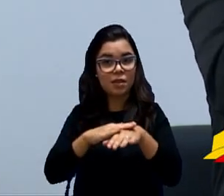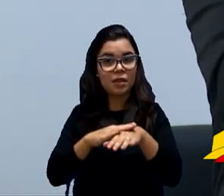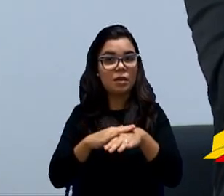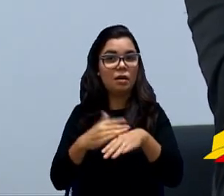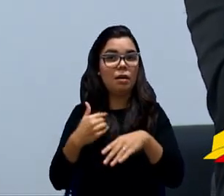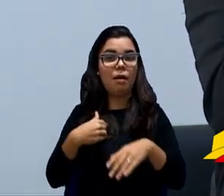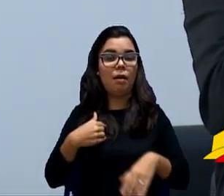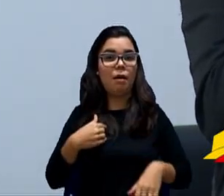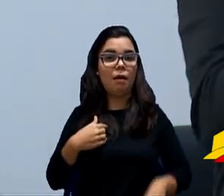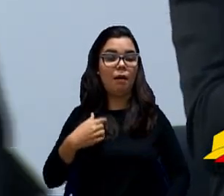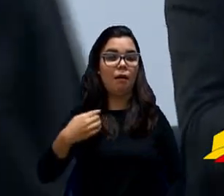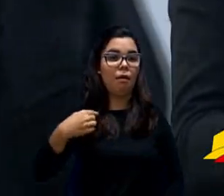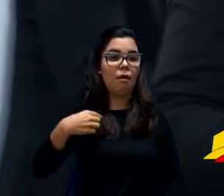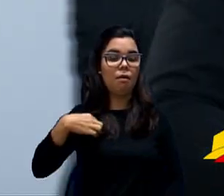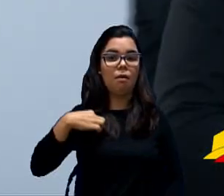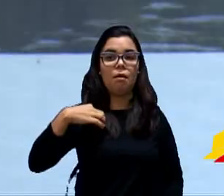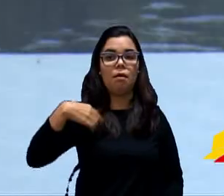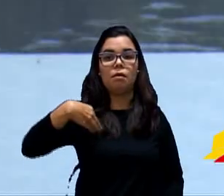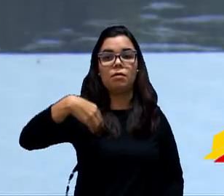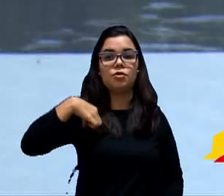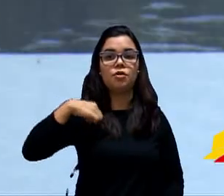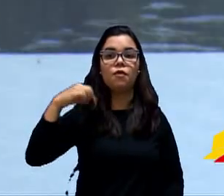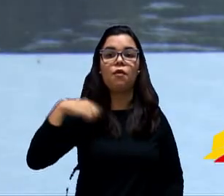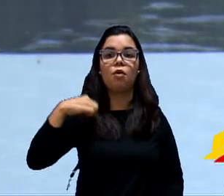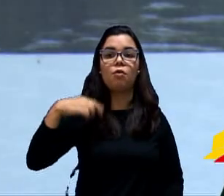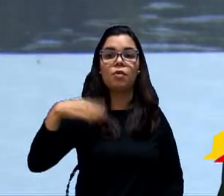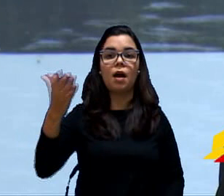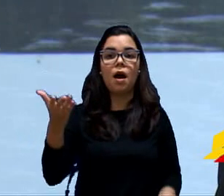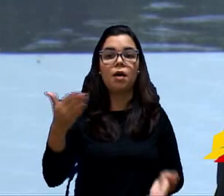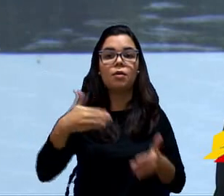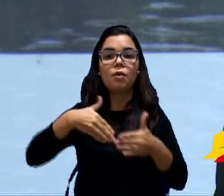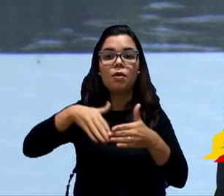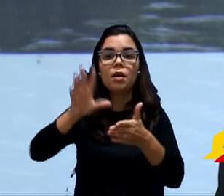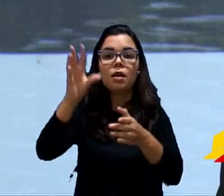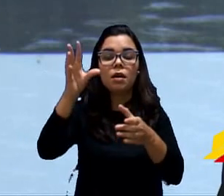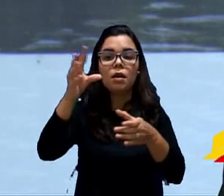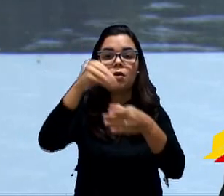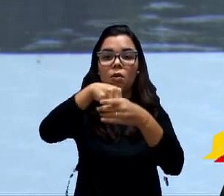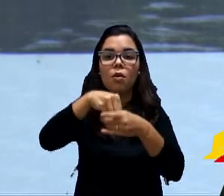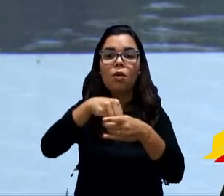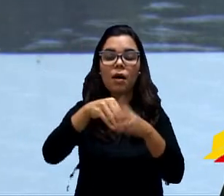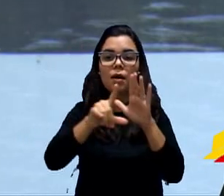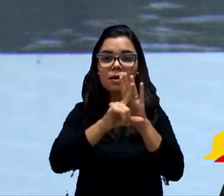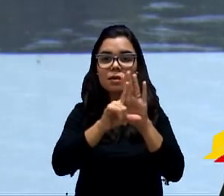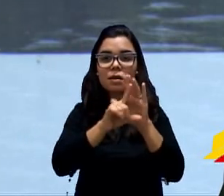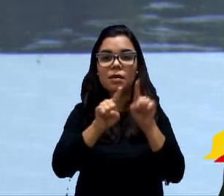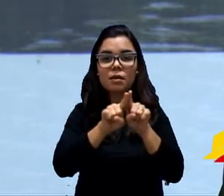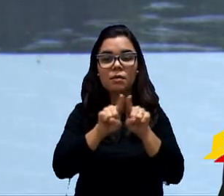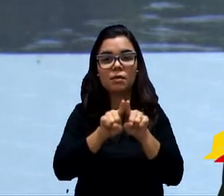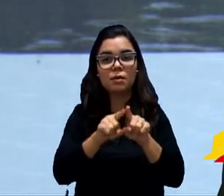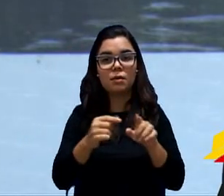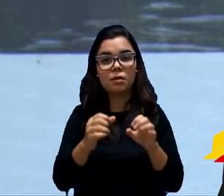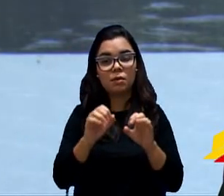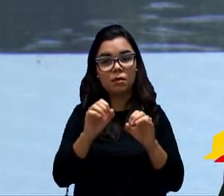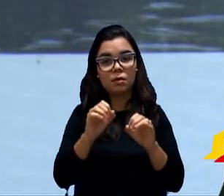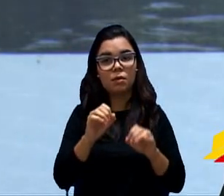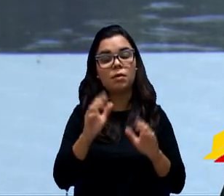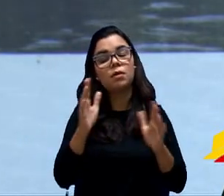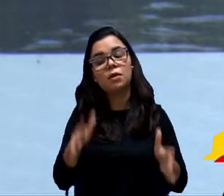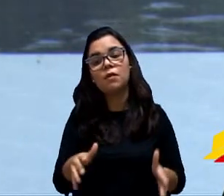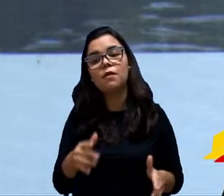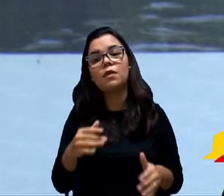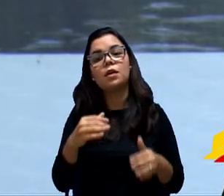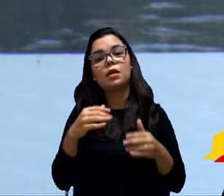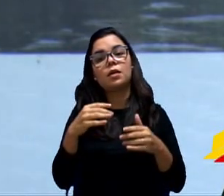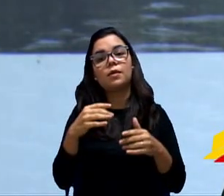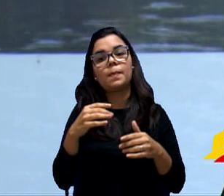vereador. Está aqui nominado, aqui, vereador. Não, mas eu não entendo isso. Fica o serviço autônomo de água e esgoto autorizado